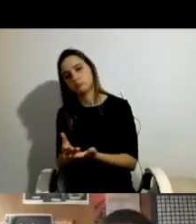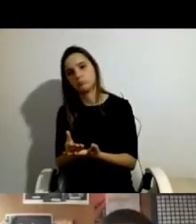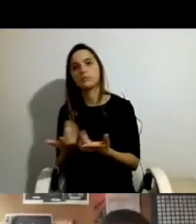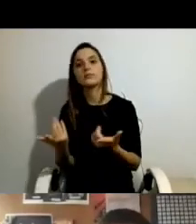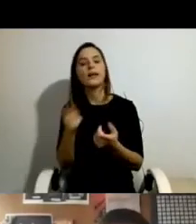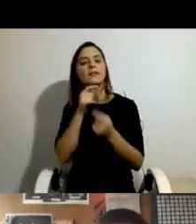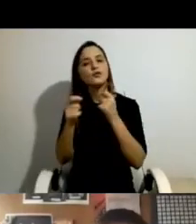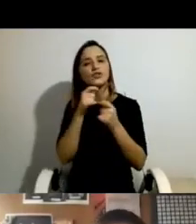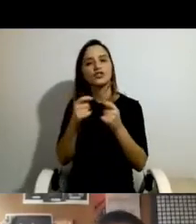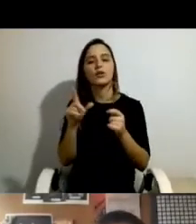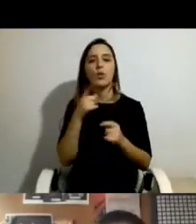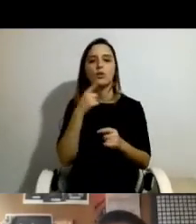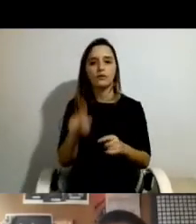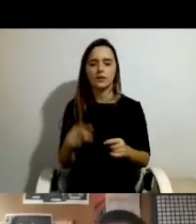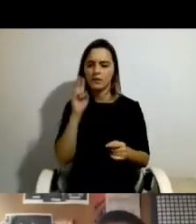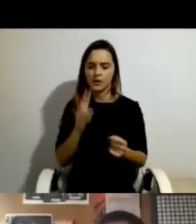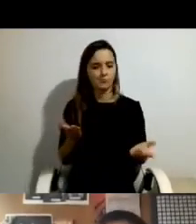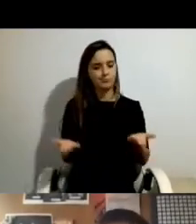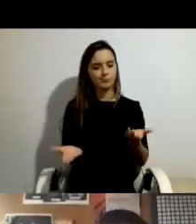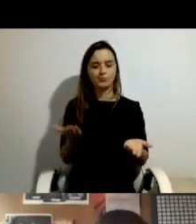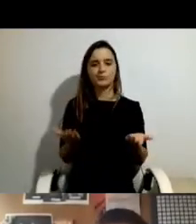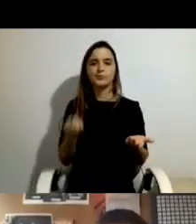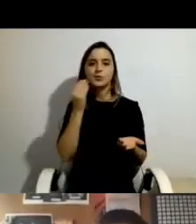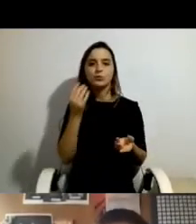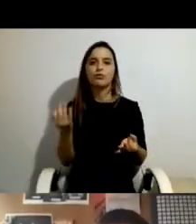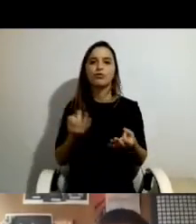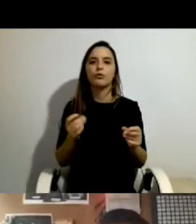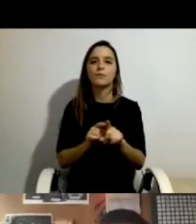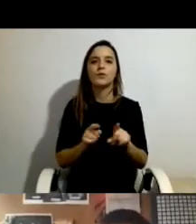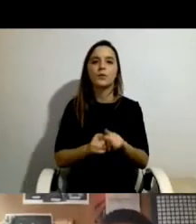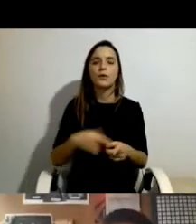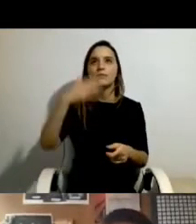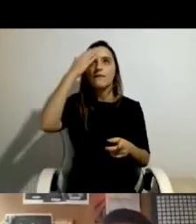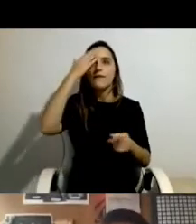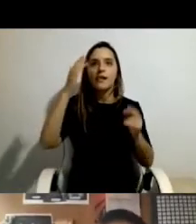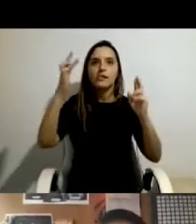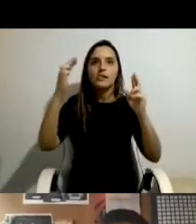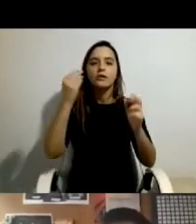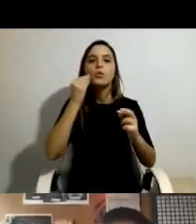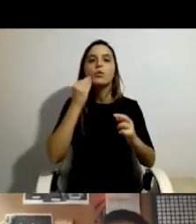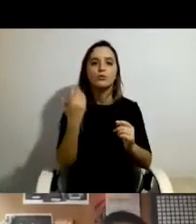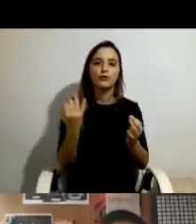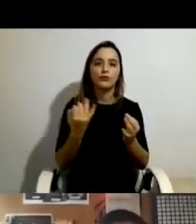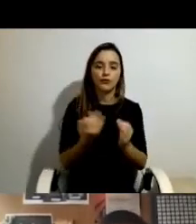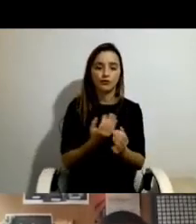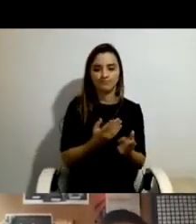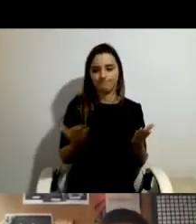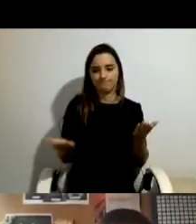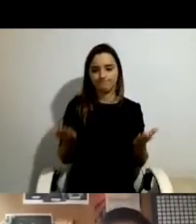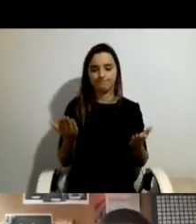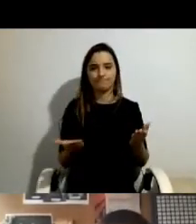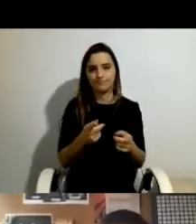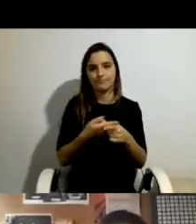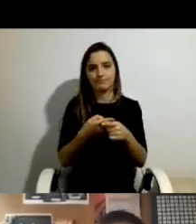nestes diferentes momentos como é que se foram consolidando as expectativas, não é? E esta dimensão relacional dos projetos de uma